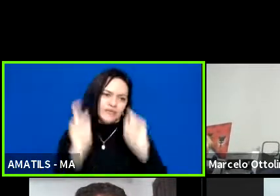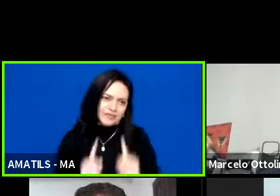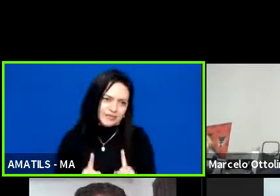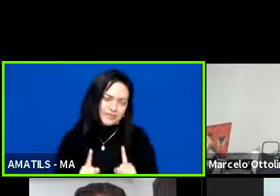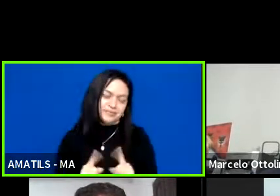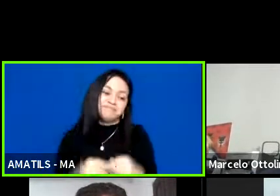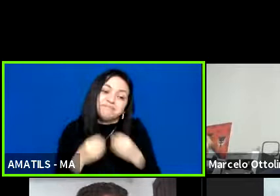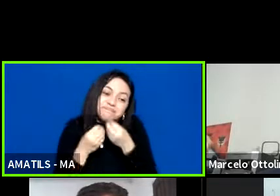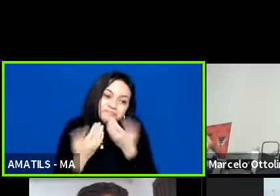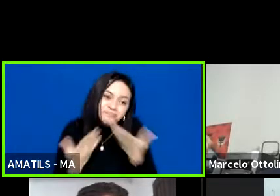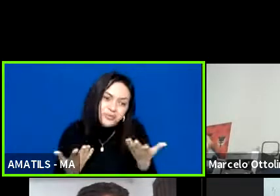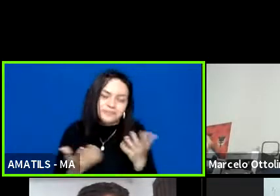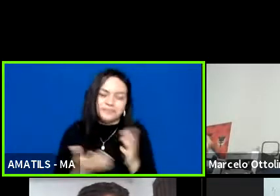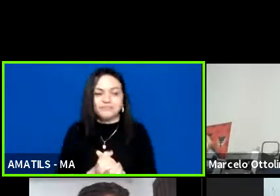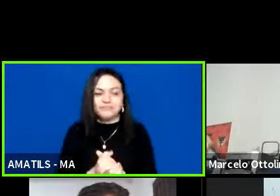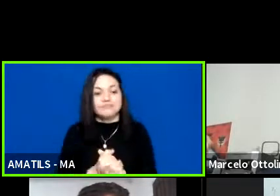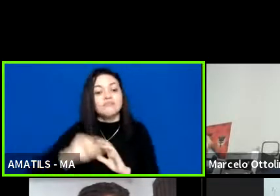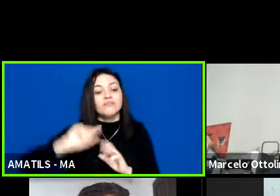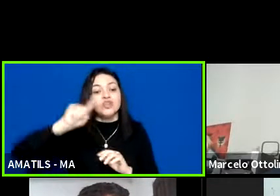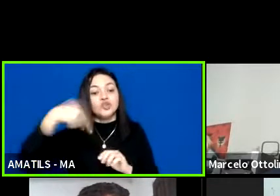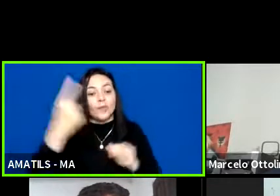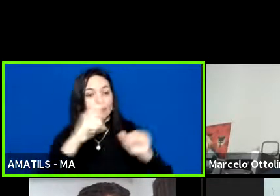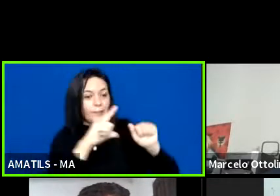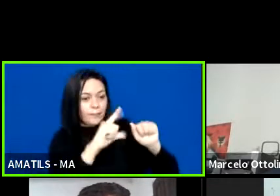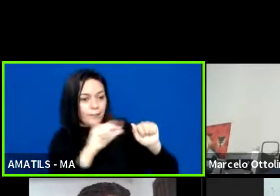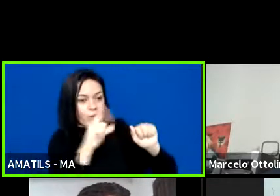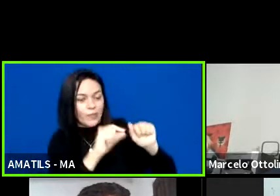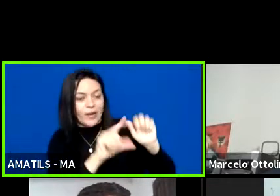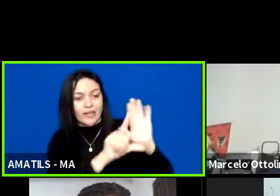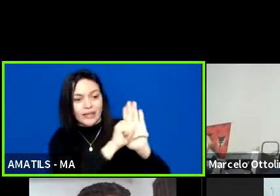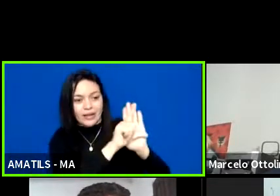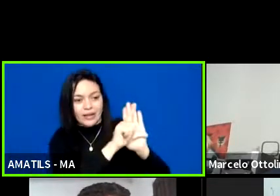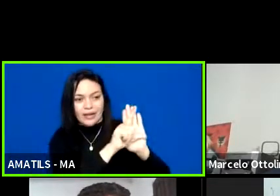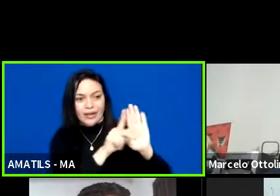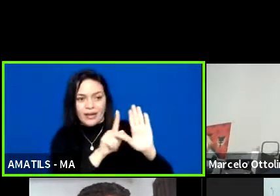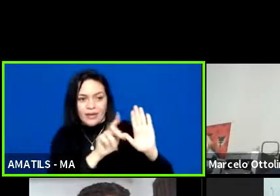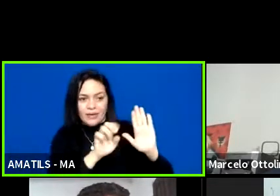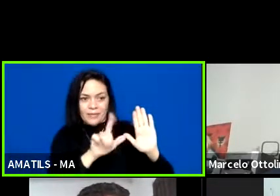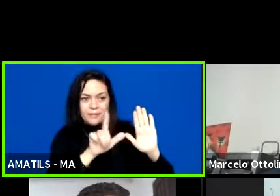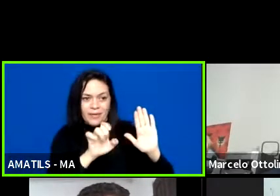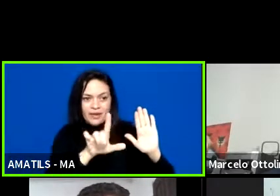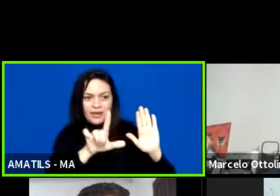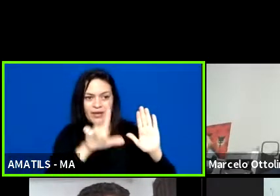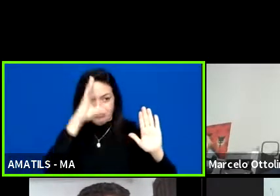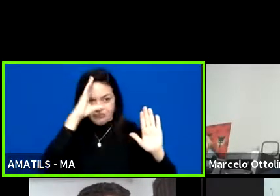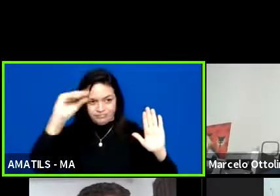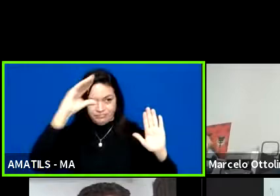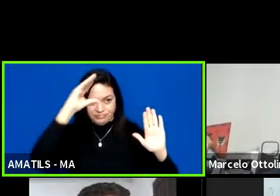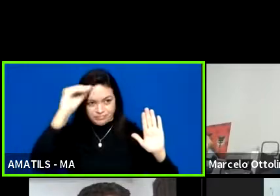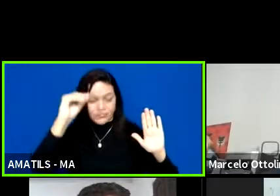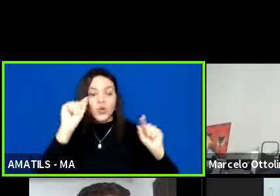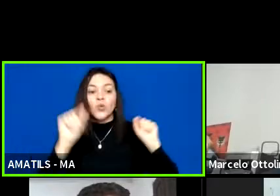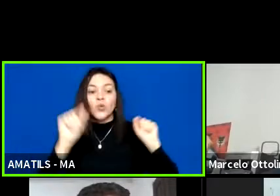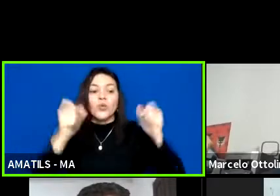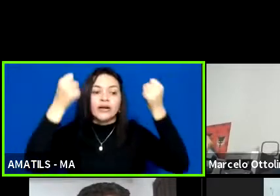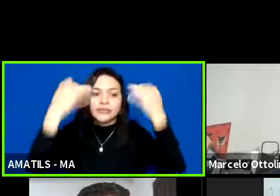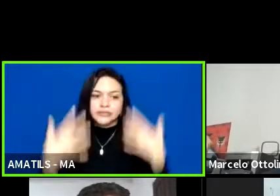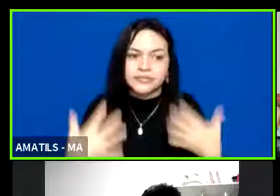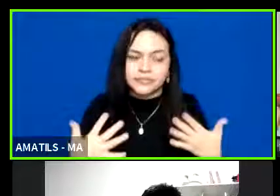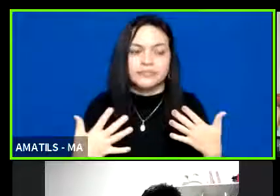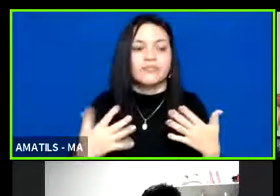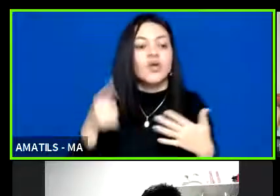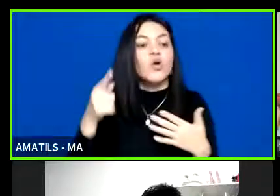bom então o próximo artigo a ser tratado na lei Pelé é o 56 que diz o seguinte os recursos